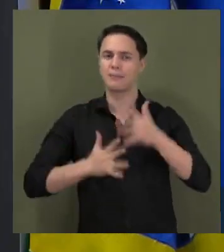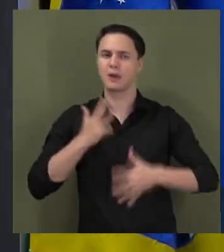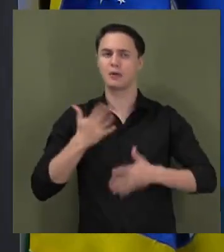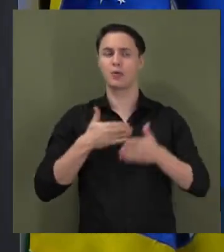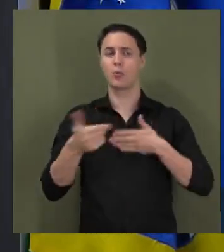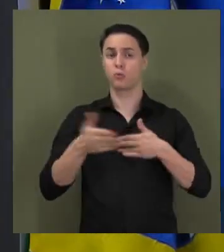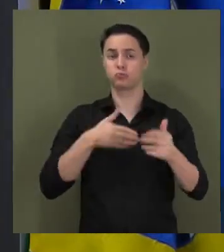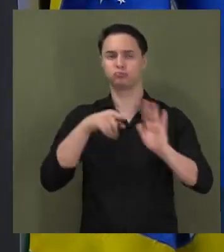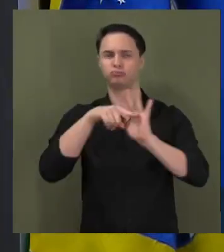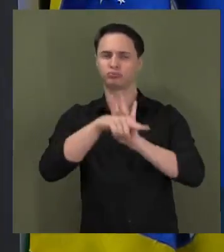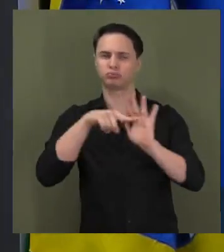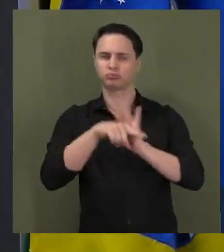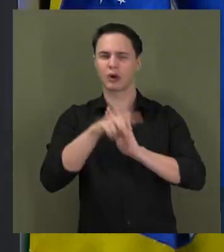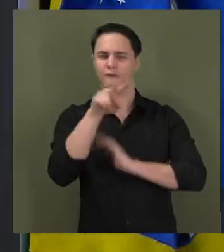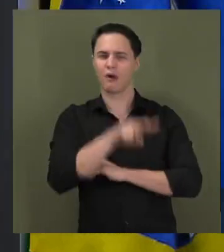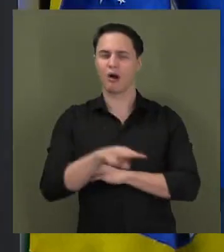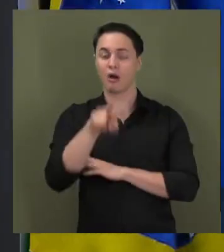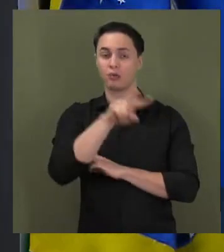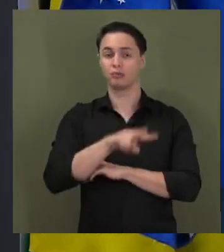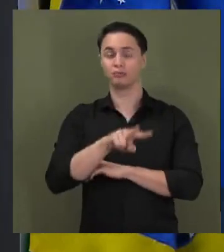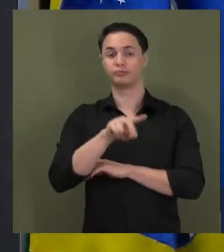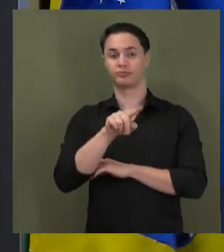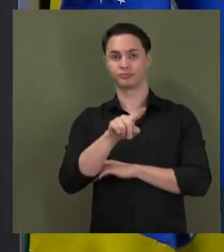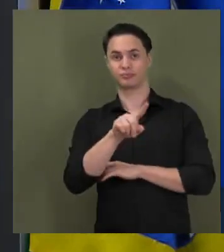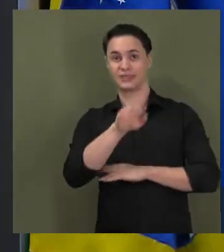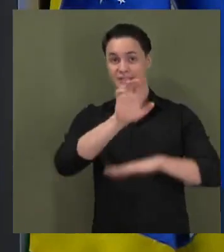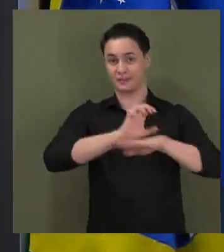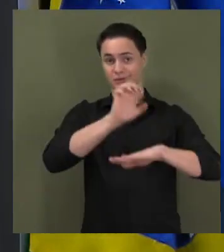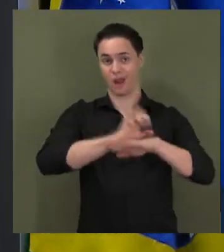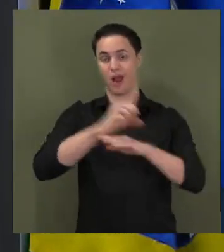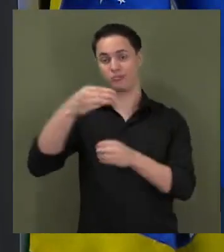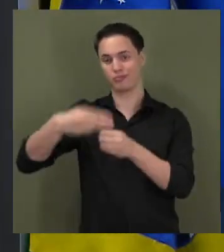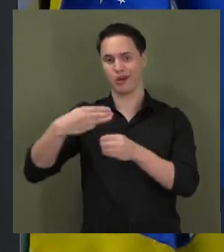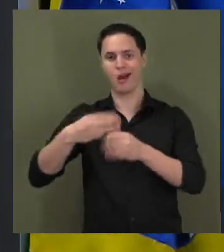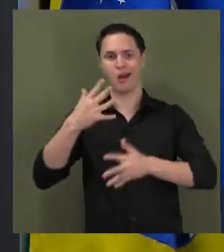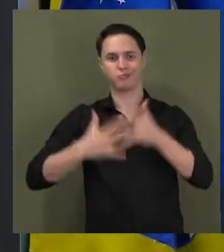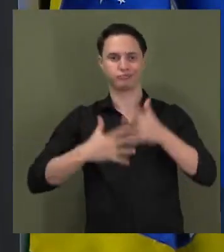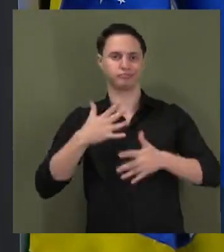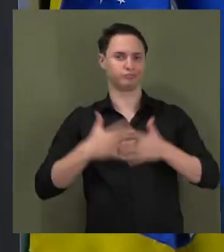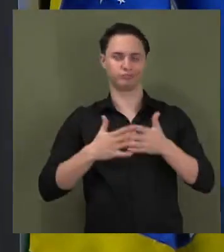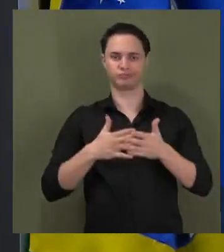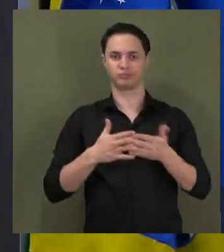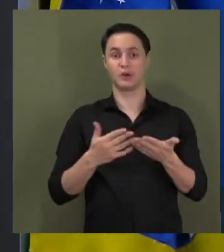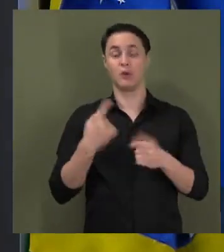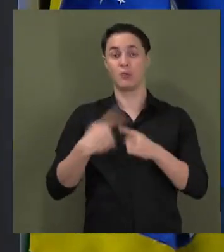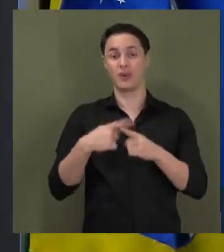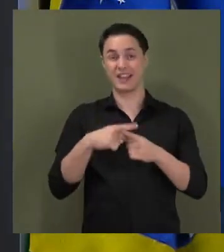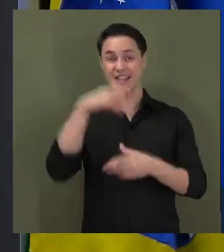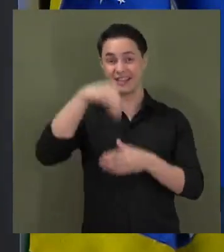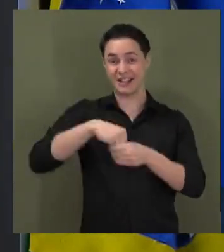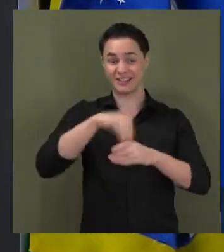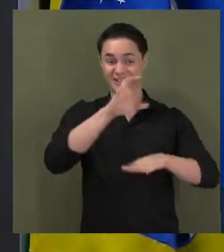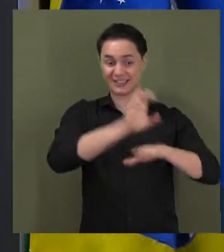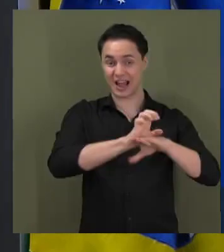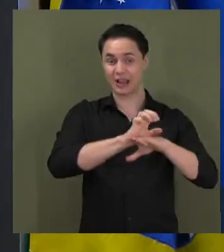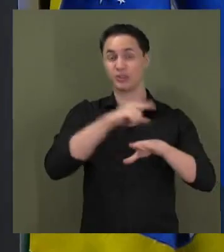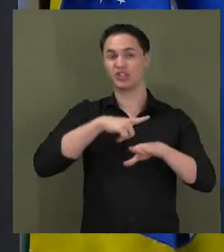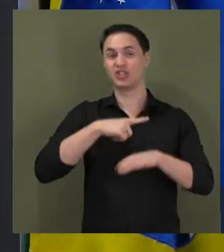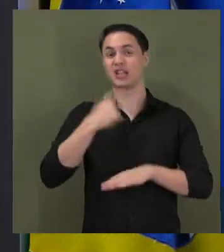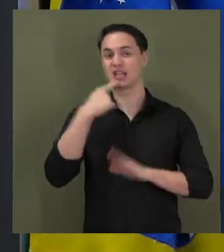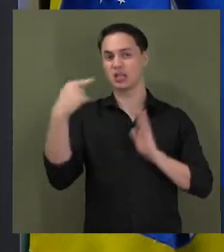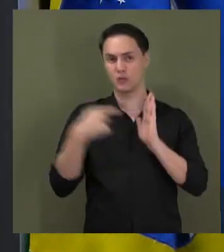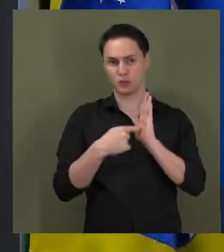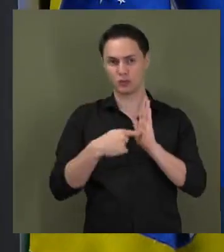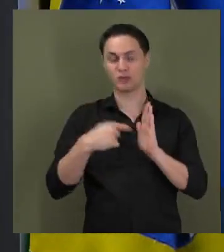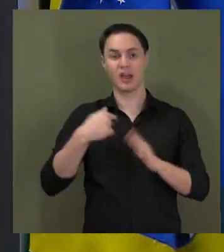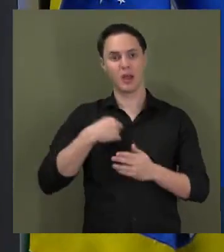investigação nos estados e municípios que tinham denúncias, eu fui titular, não faltei